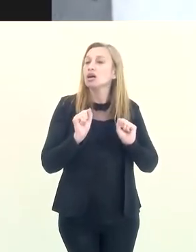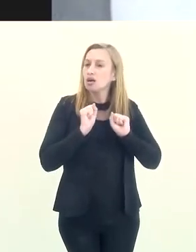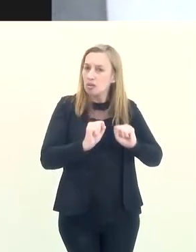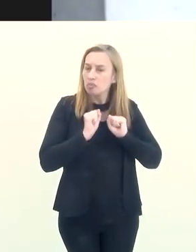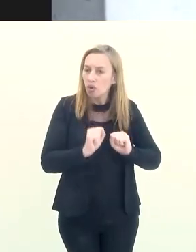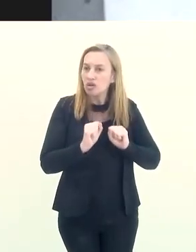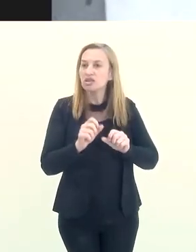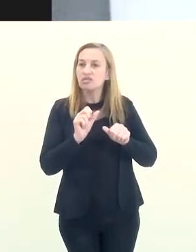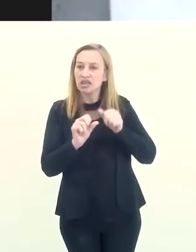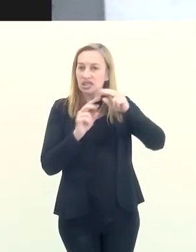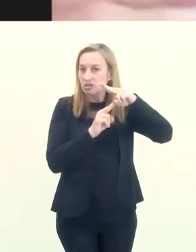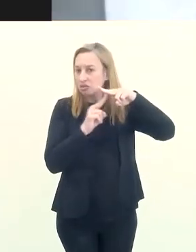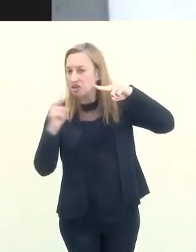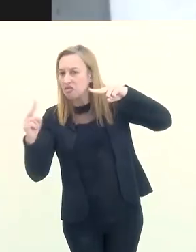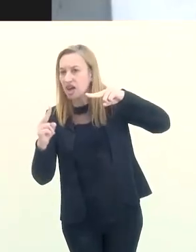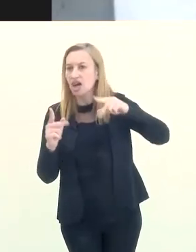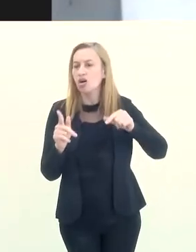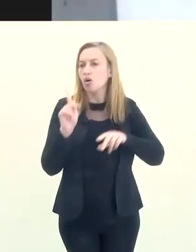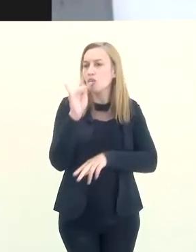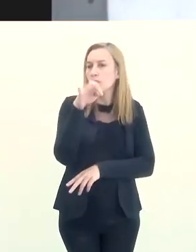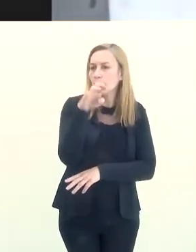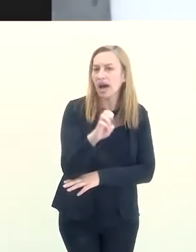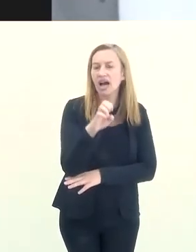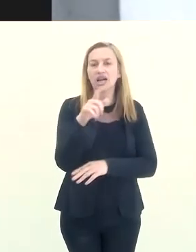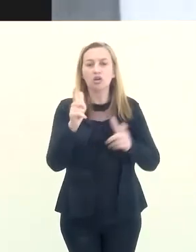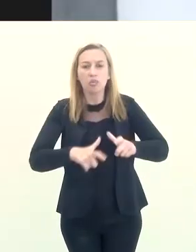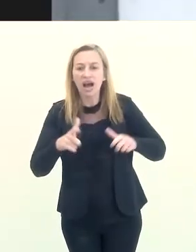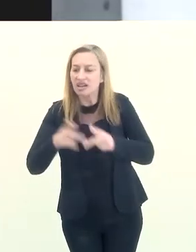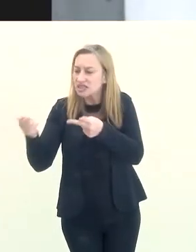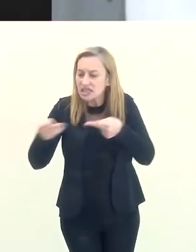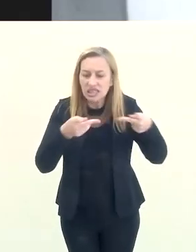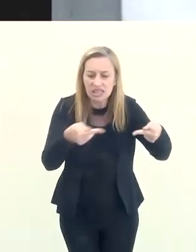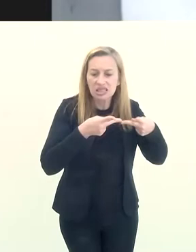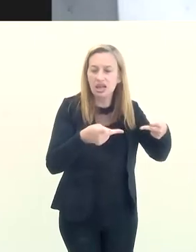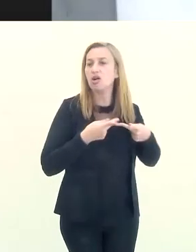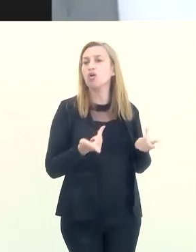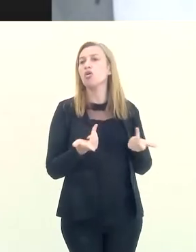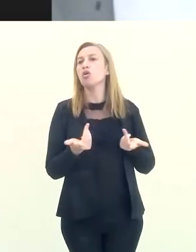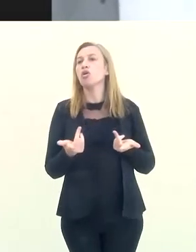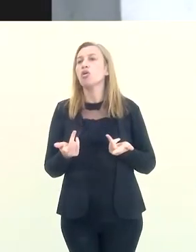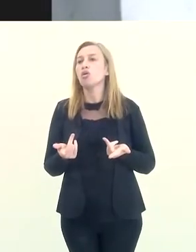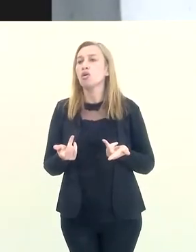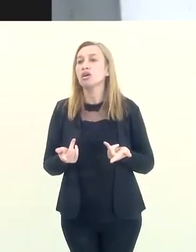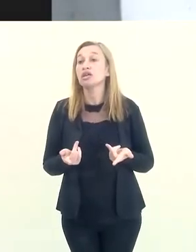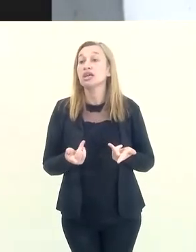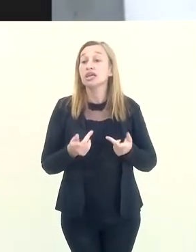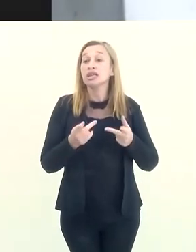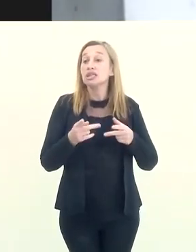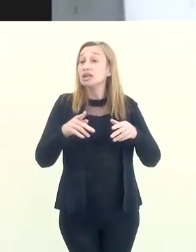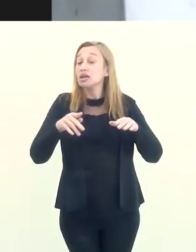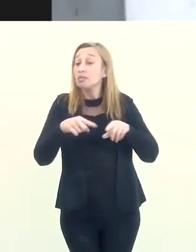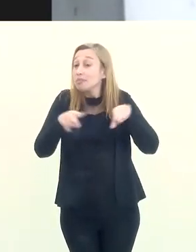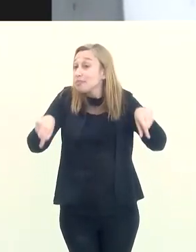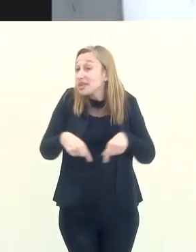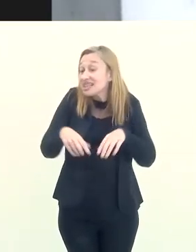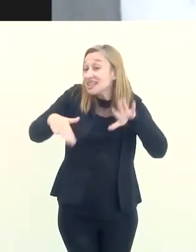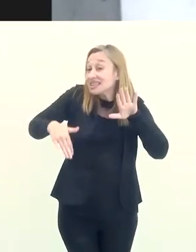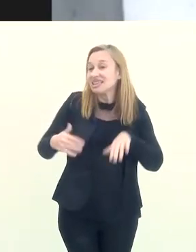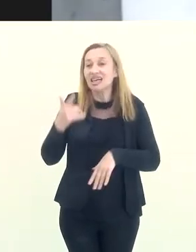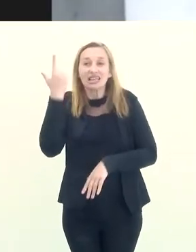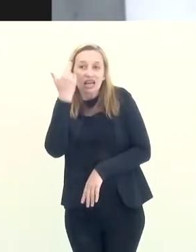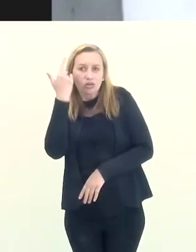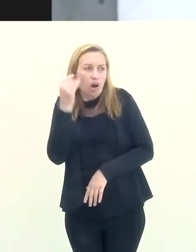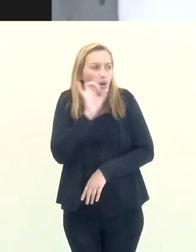E ali eles podem instalar um teleférico, um parque, uma área de visitação, uma área de piscinas